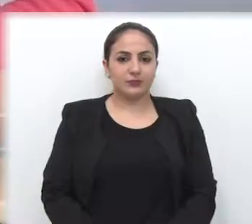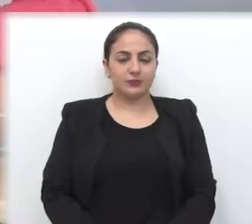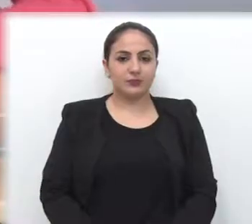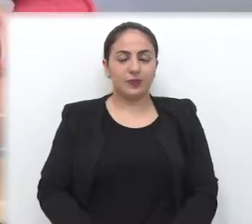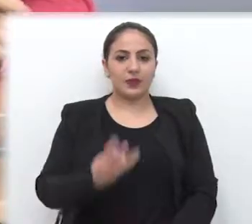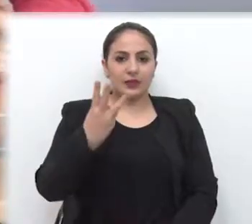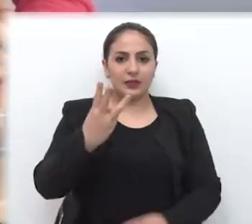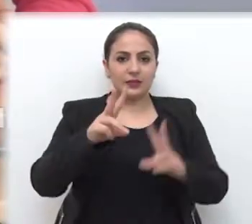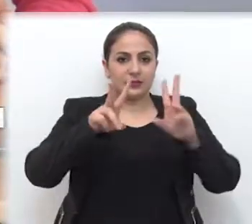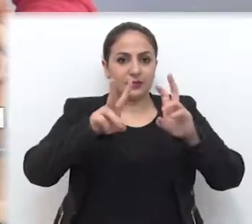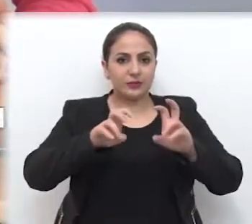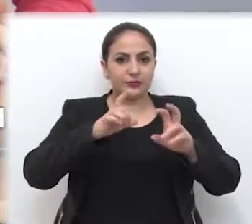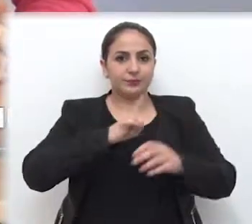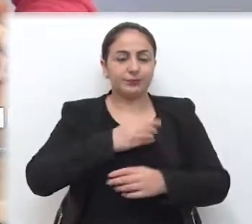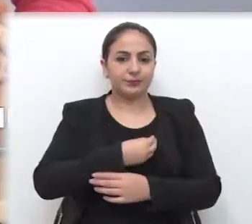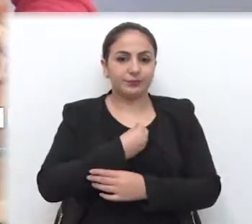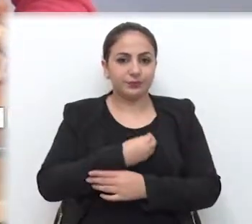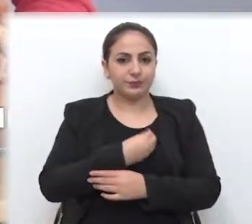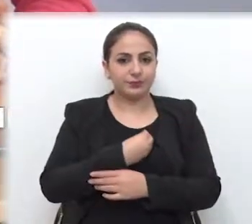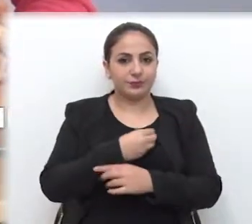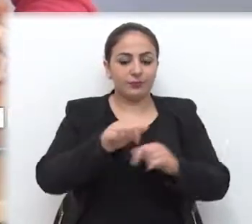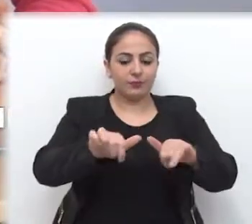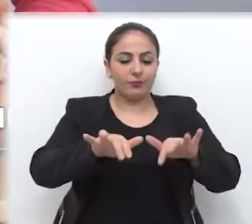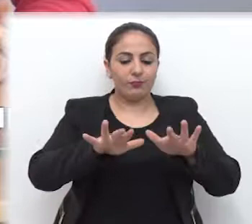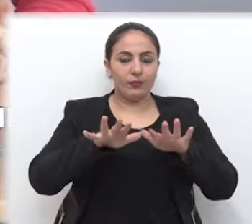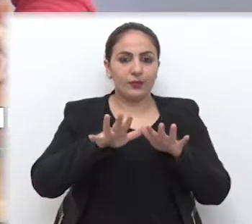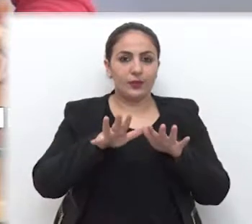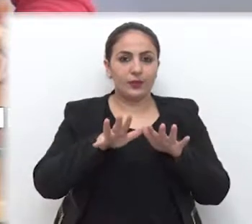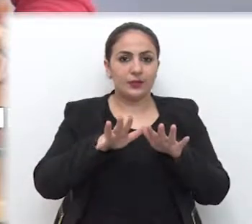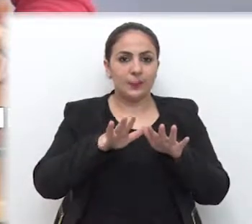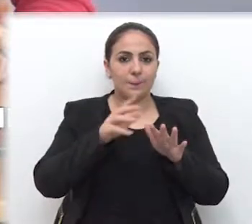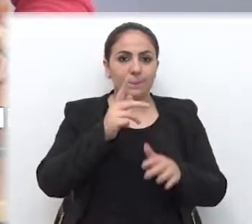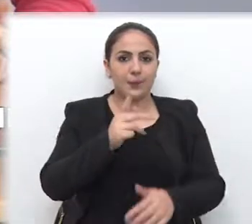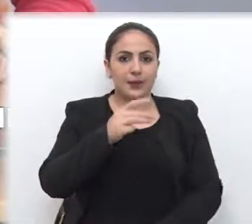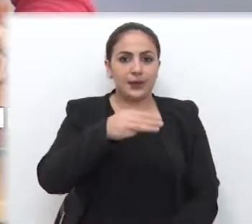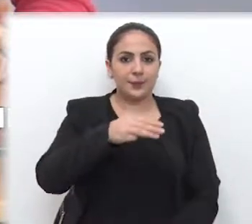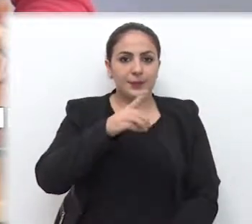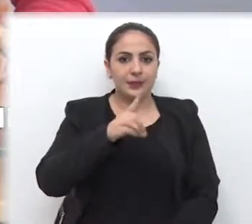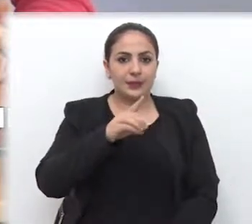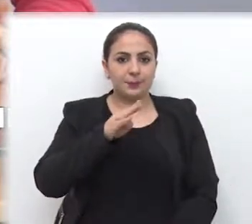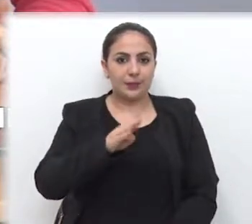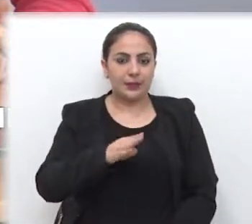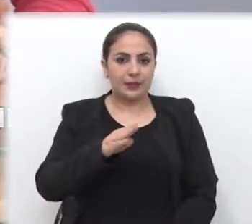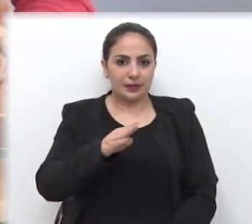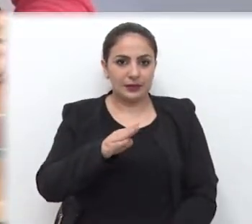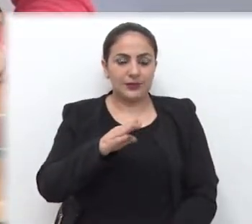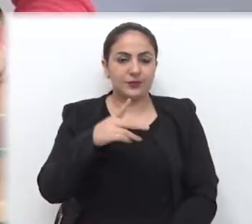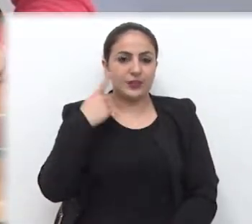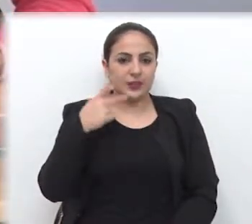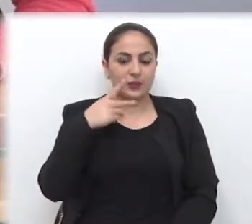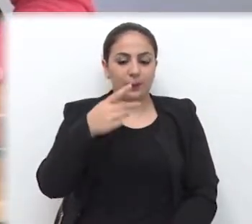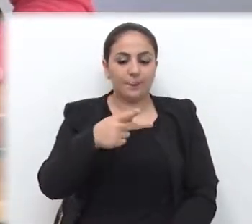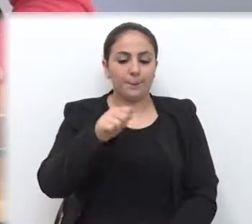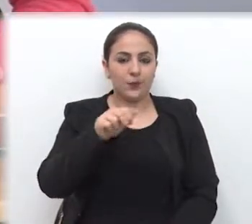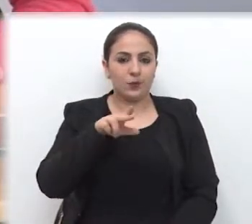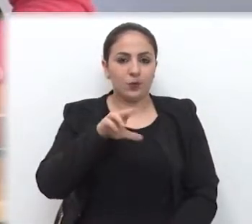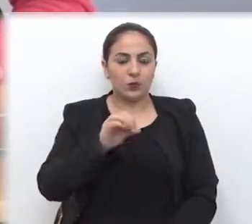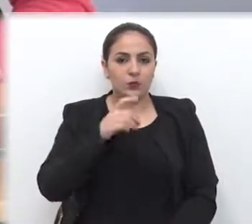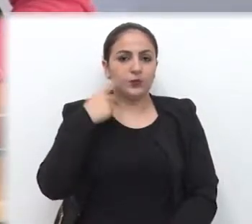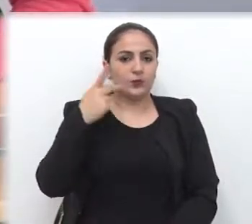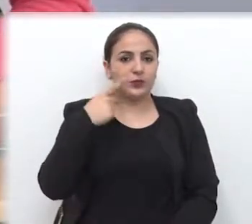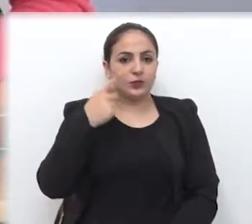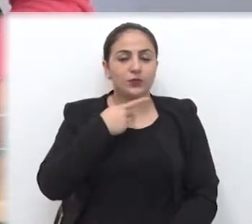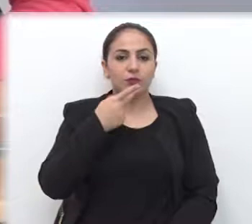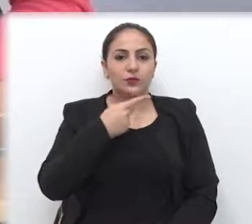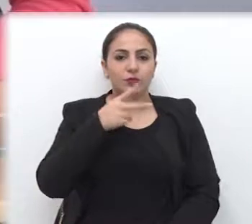Três assuntos estiveram em destaque no grande expediente do PMDBista Paulo Neckle. Na segunda-feira, o